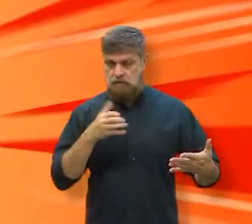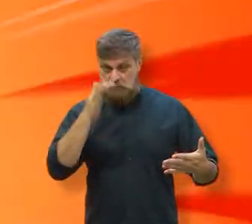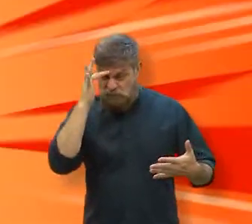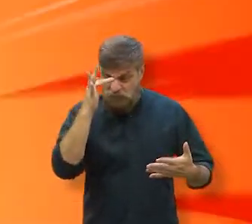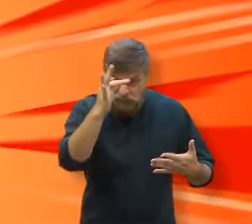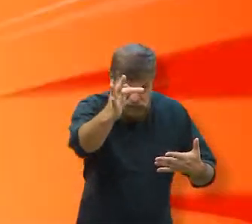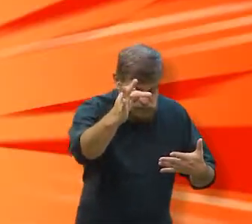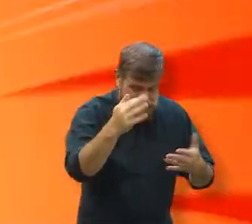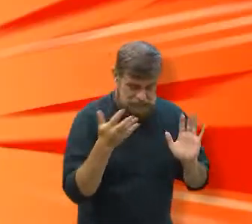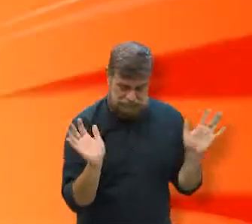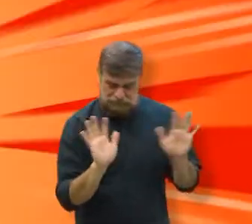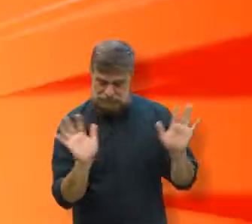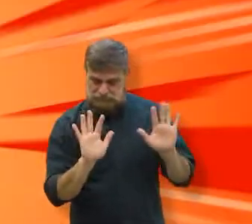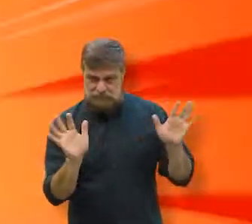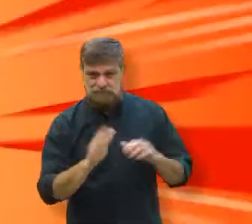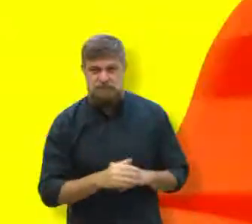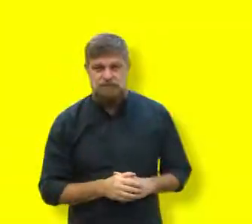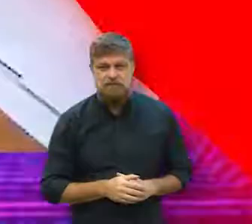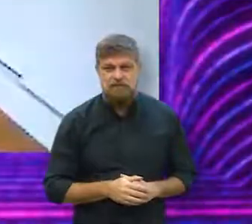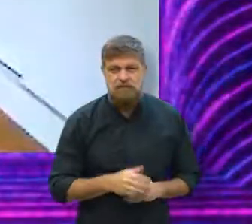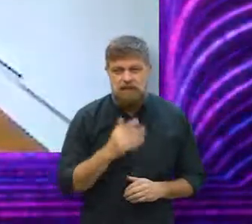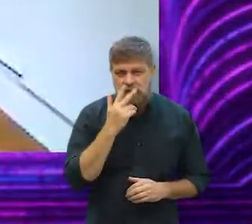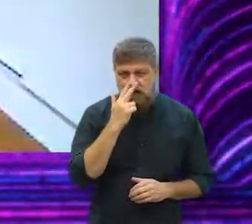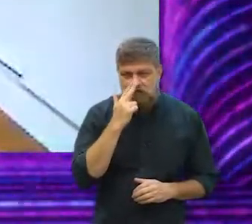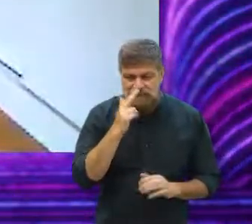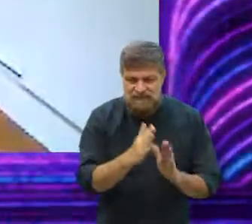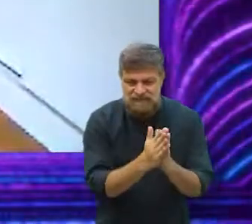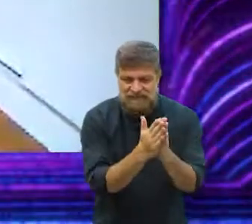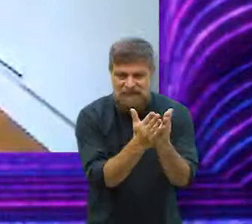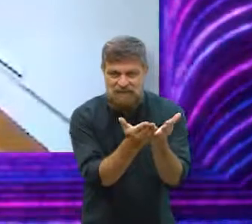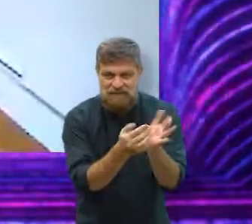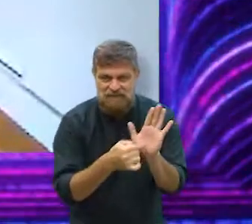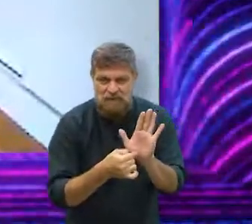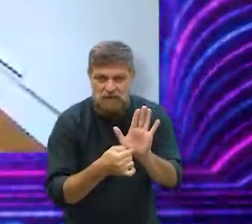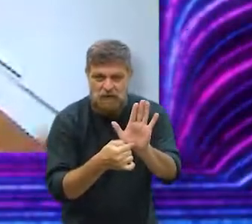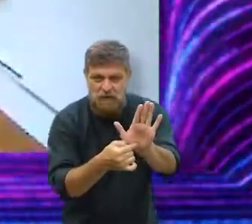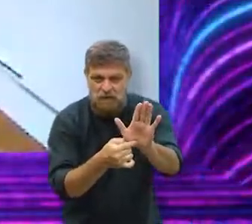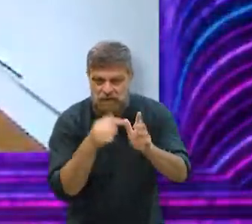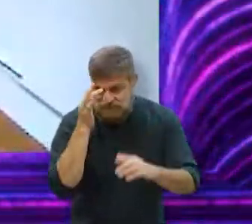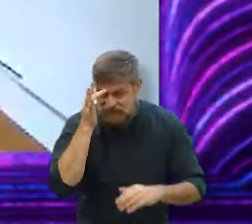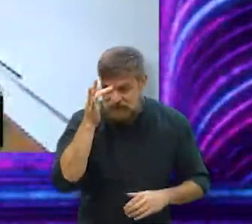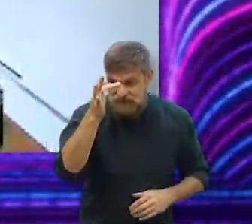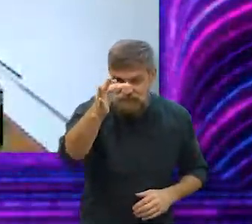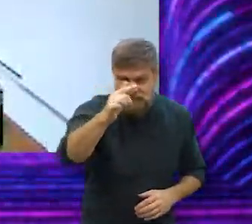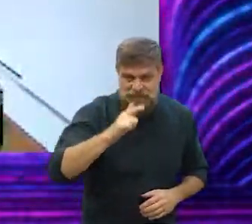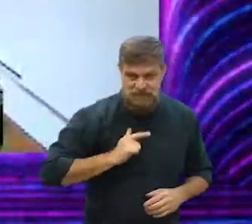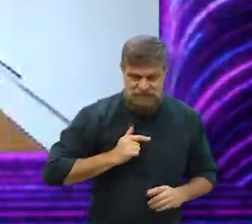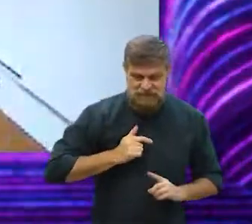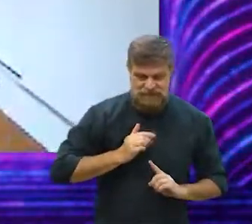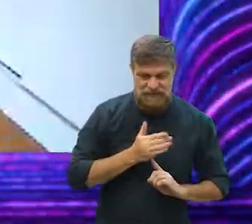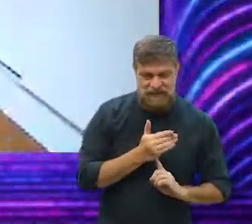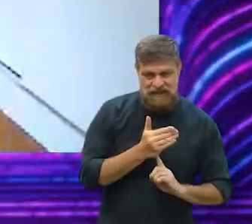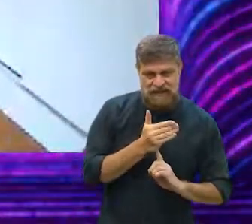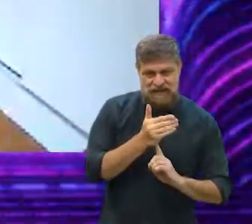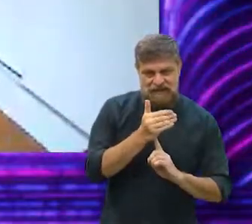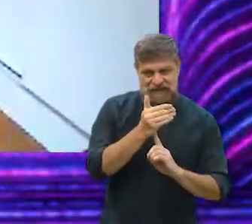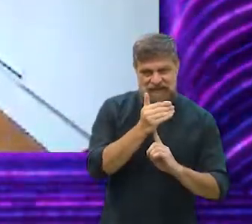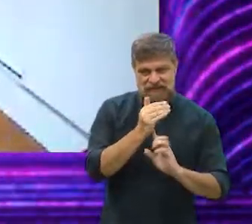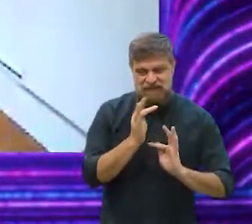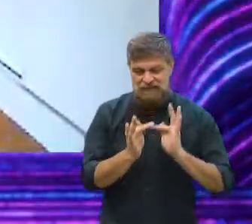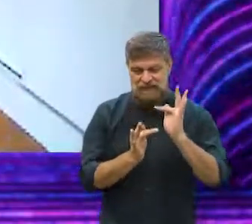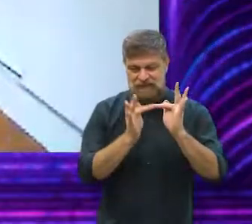quero viver no futuro. Deve ser o livro, o livro antevê essa coisa das tecnologias, olhando a nossa, a nossa,